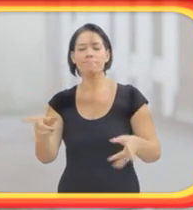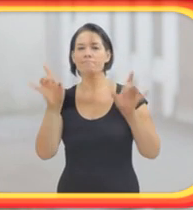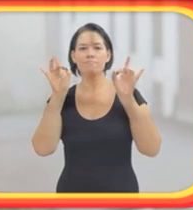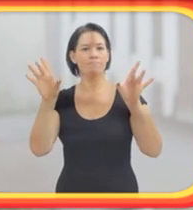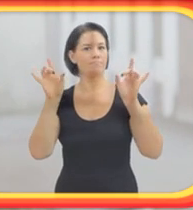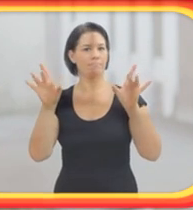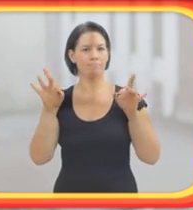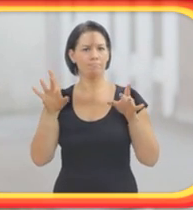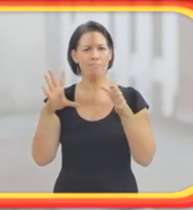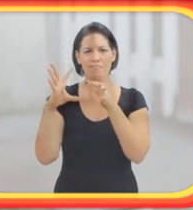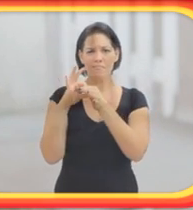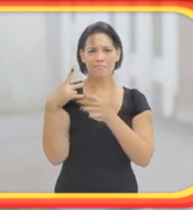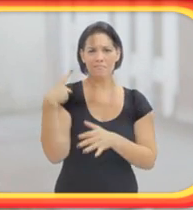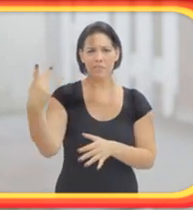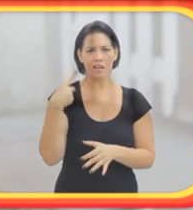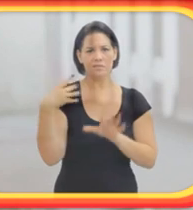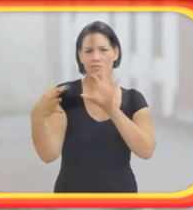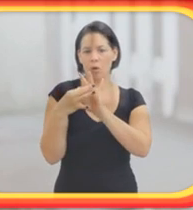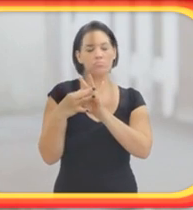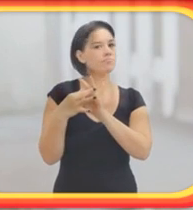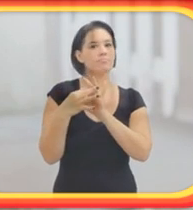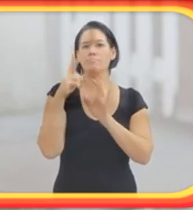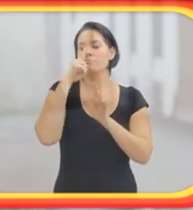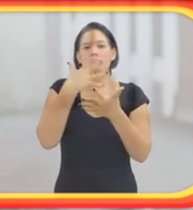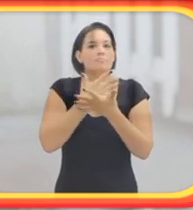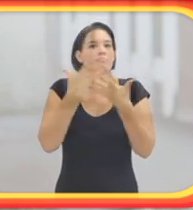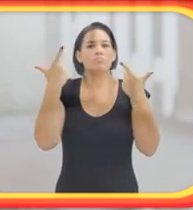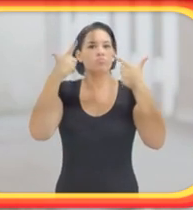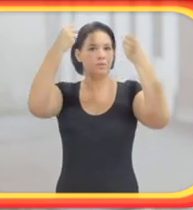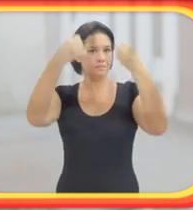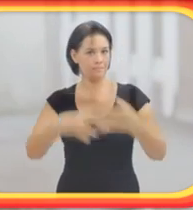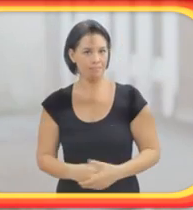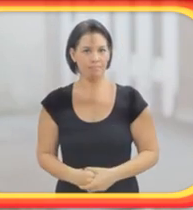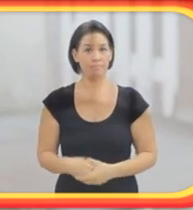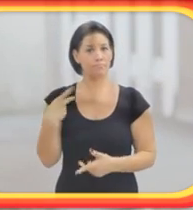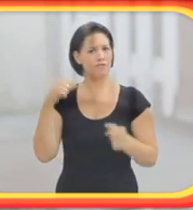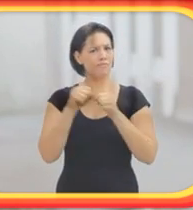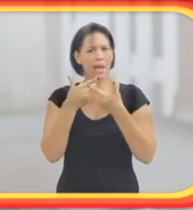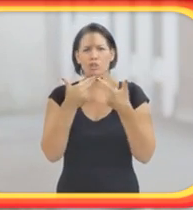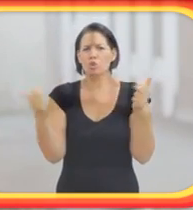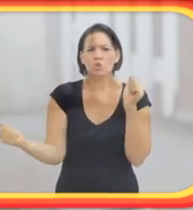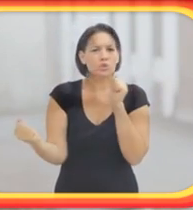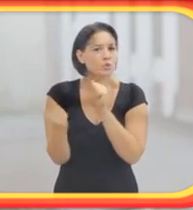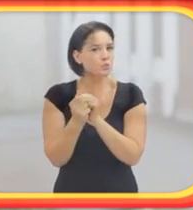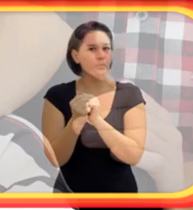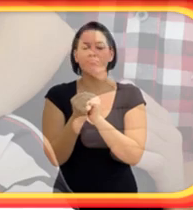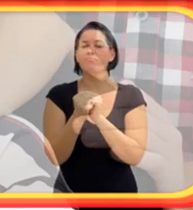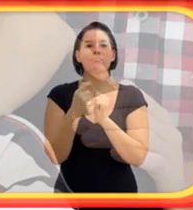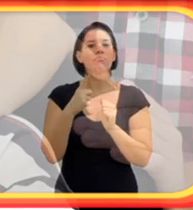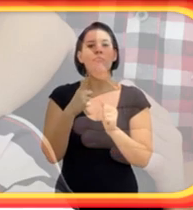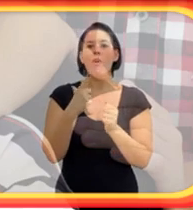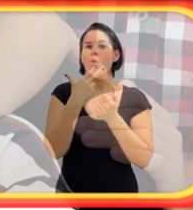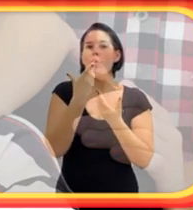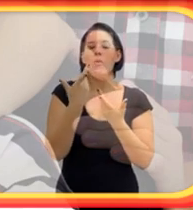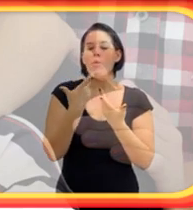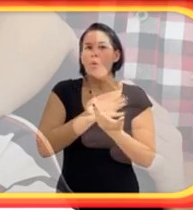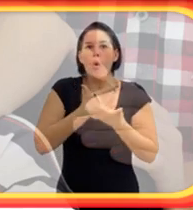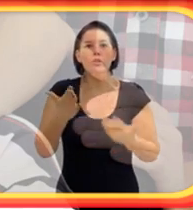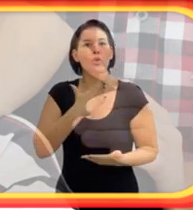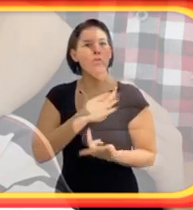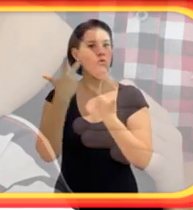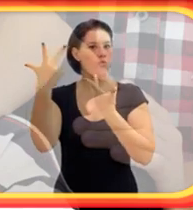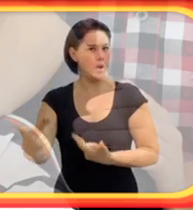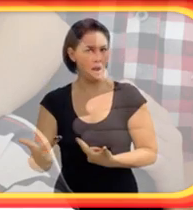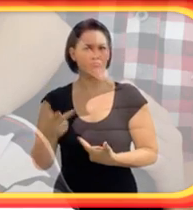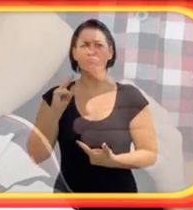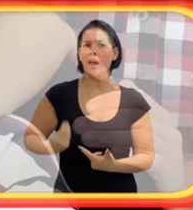especial que tem. ligação que eu tenho com ele é enorme. Tudo que a gente faz, a gente faz junto, a gente tem os mesmos gostos. Ele está sempre presente,